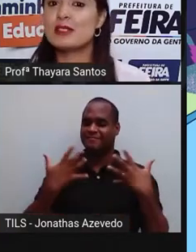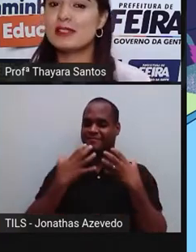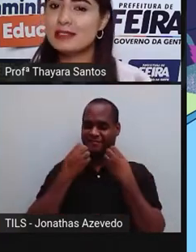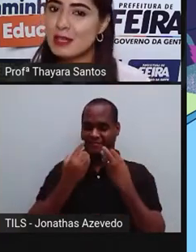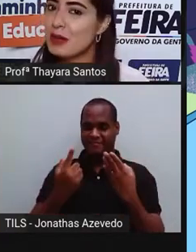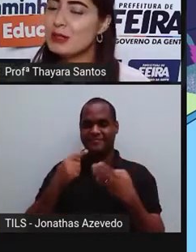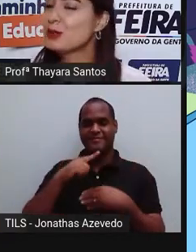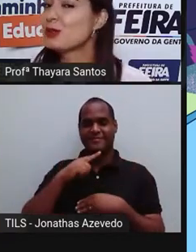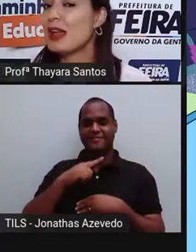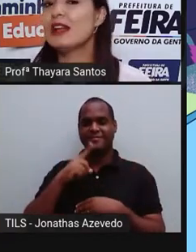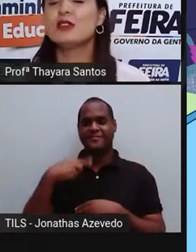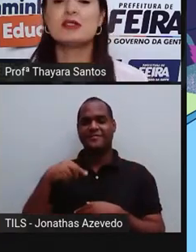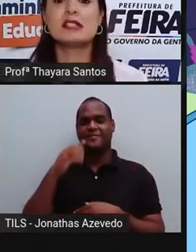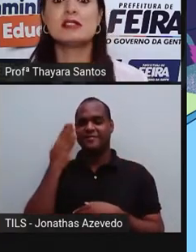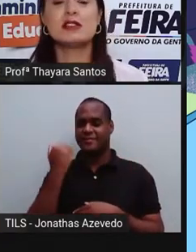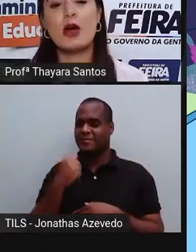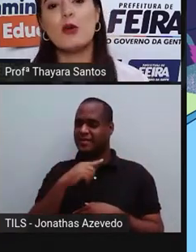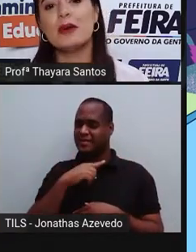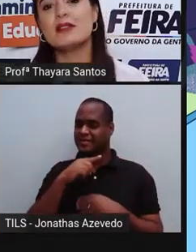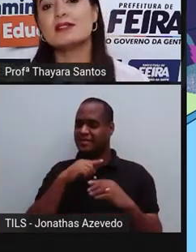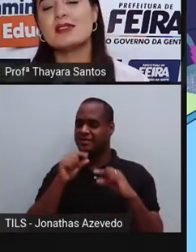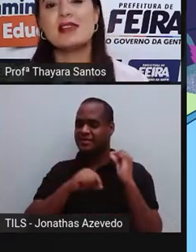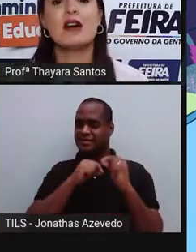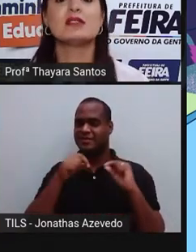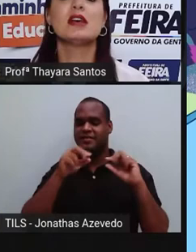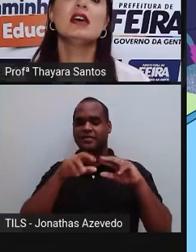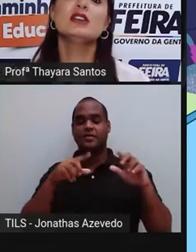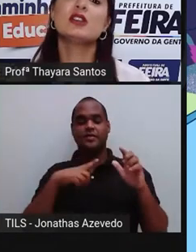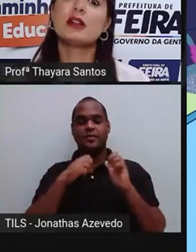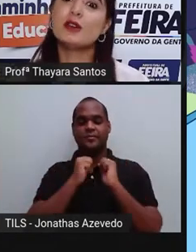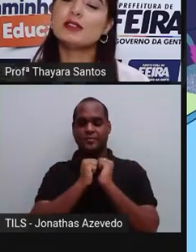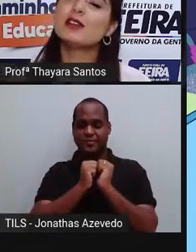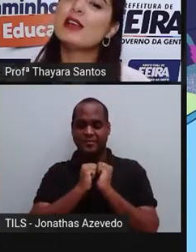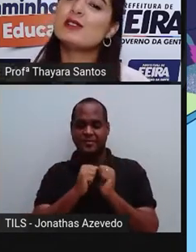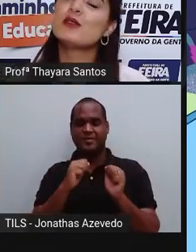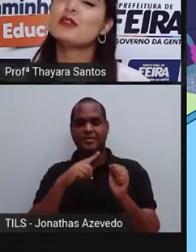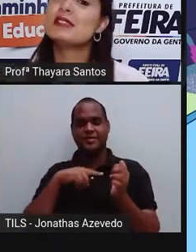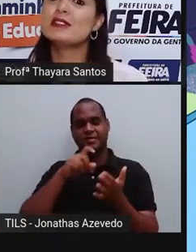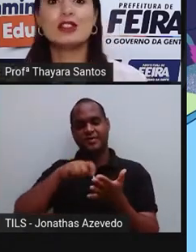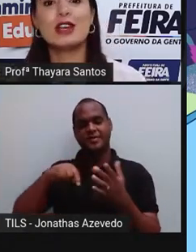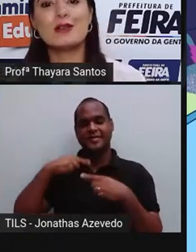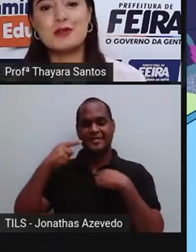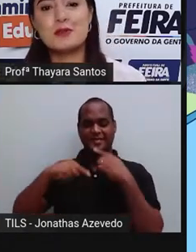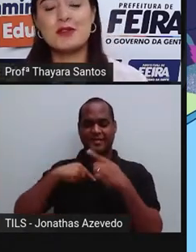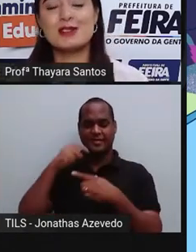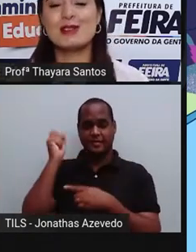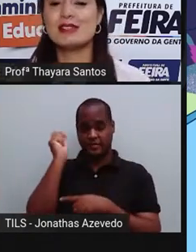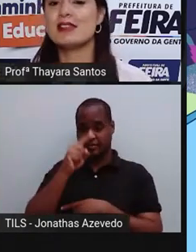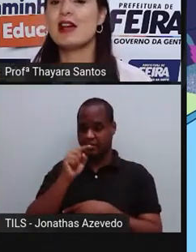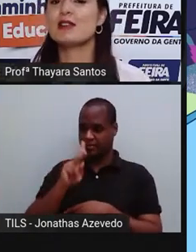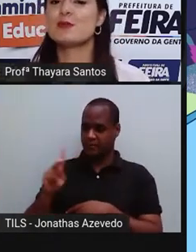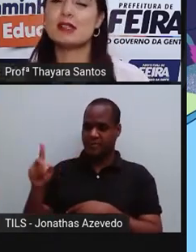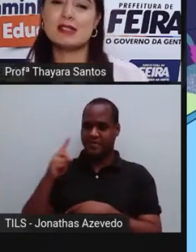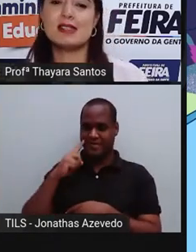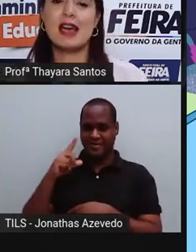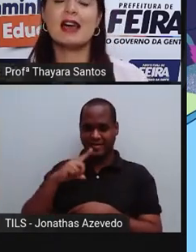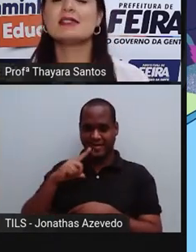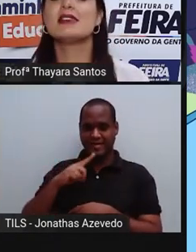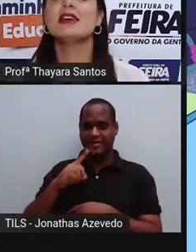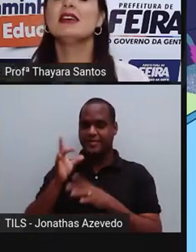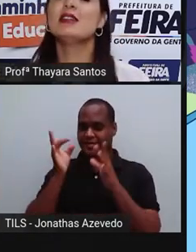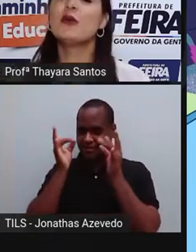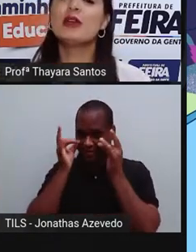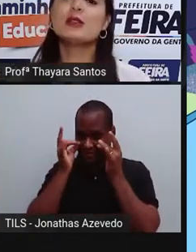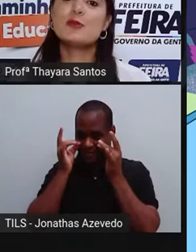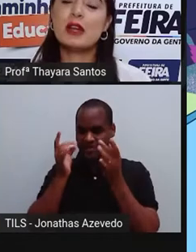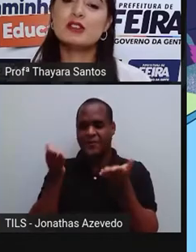saber que vocês estão aí do outro lado, que vocês estão acompanhando essas aulas, estão anotando as dúvidas e tirando com os professores nas aulas presenciais.